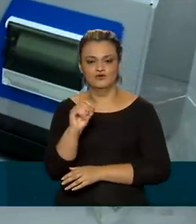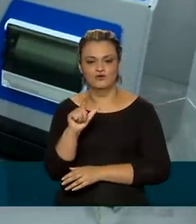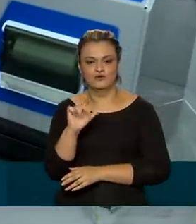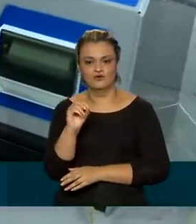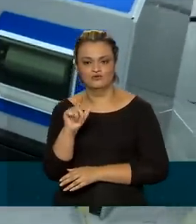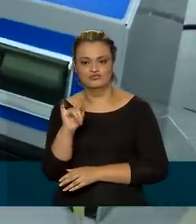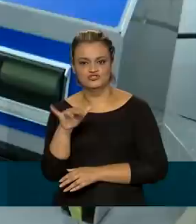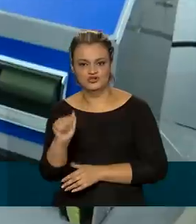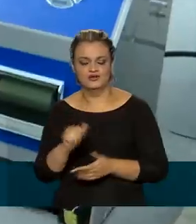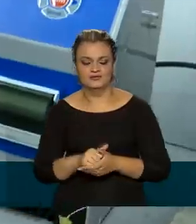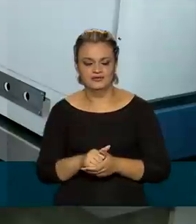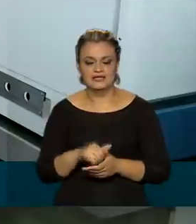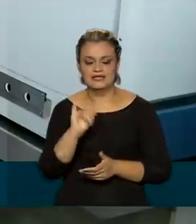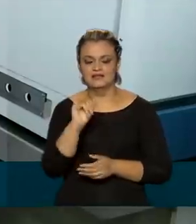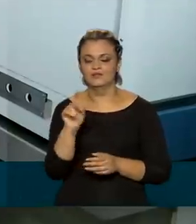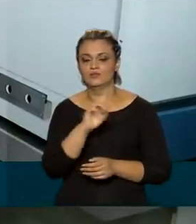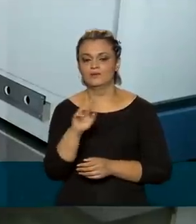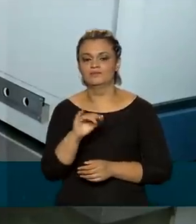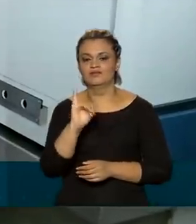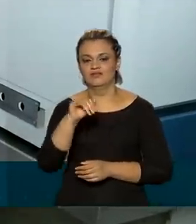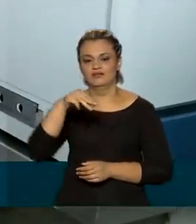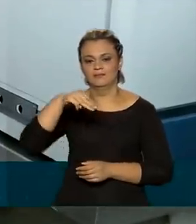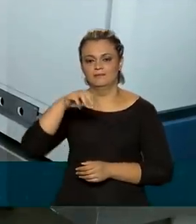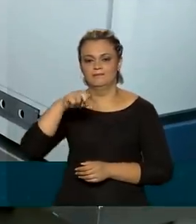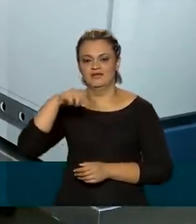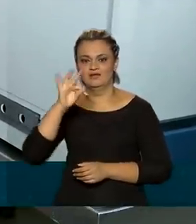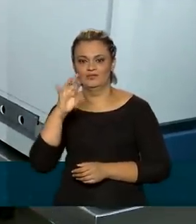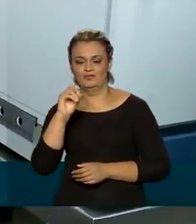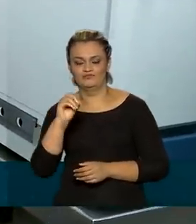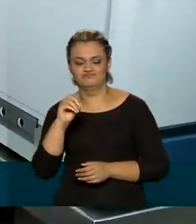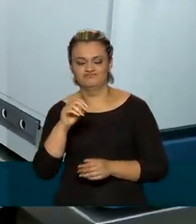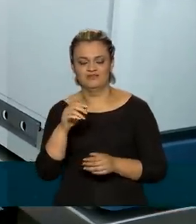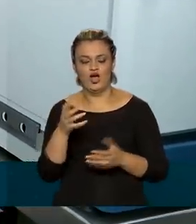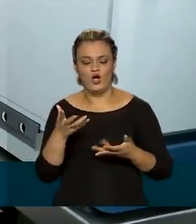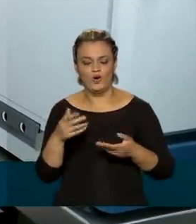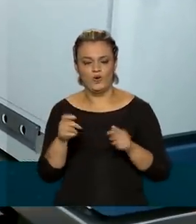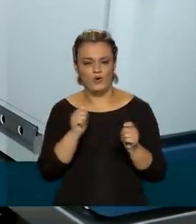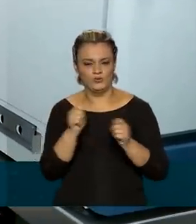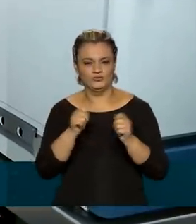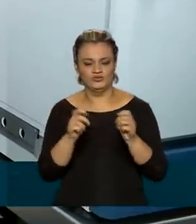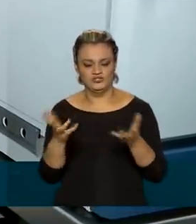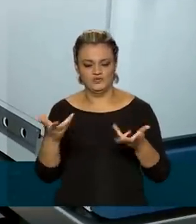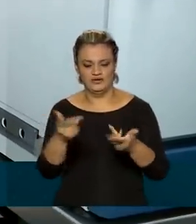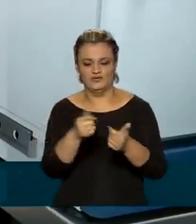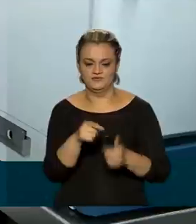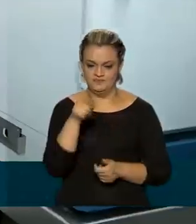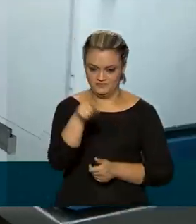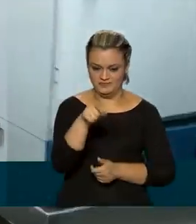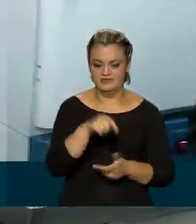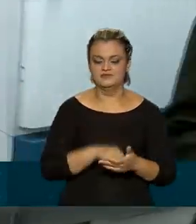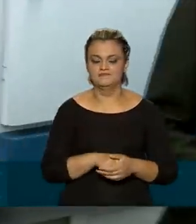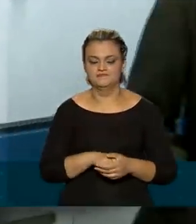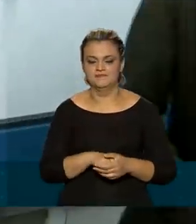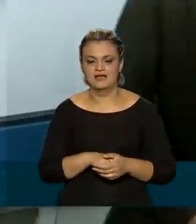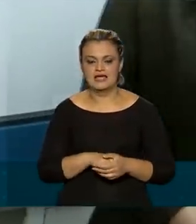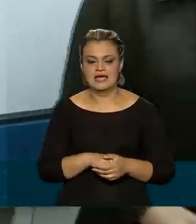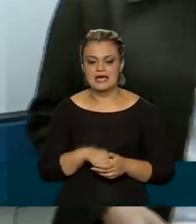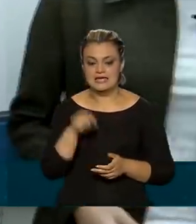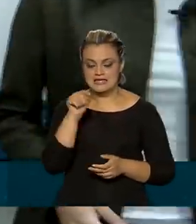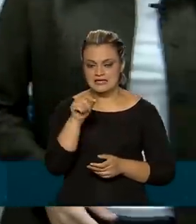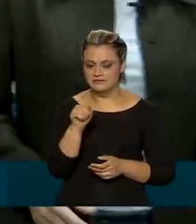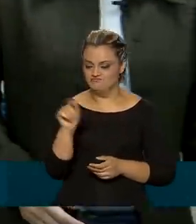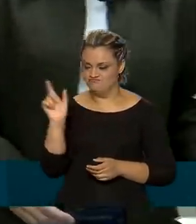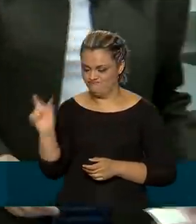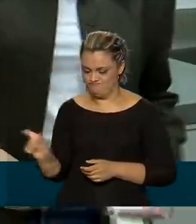Tecnologia, o Inmetro. Esse é um dos modelos de medidor de umidade de grãos aprovados pelo Inmetro. A amostra é